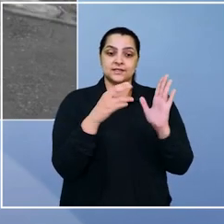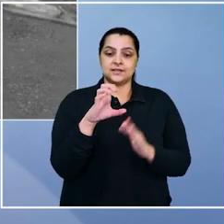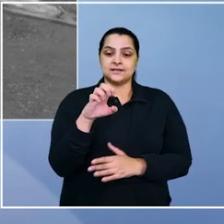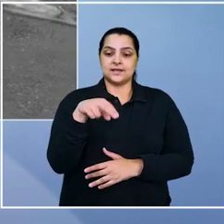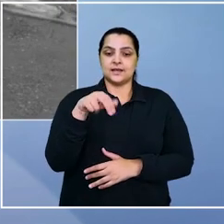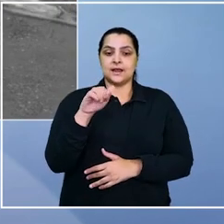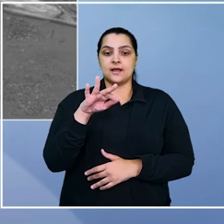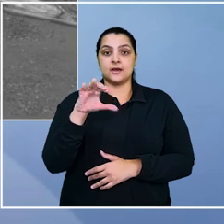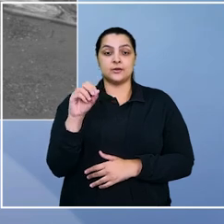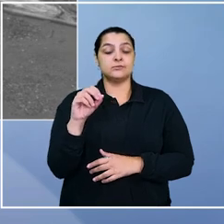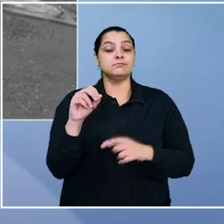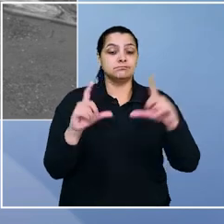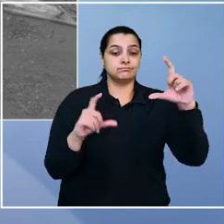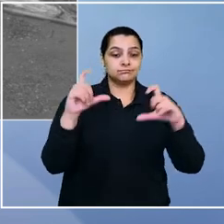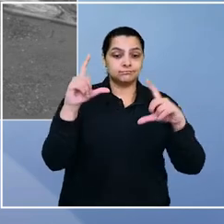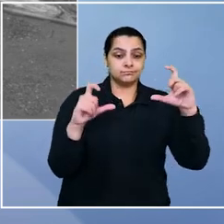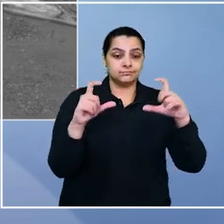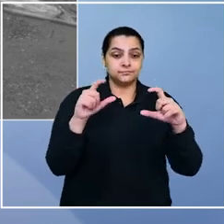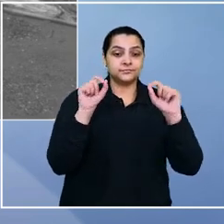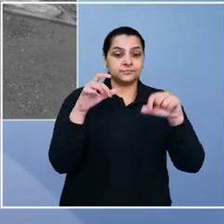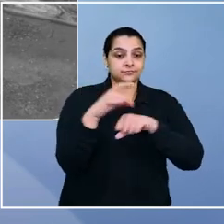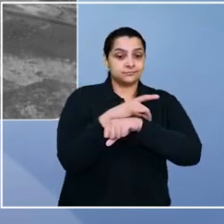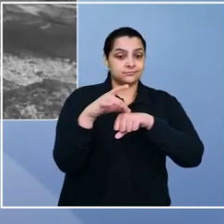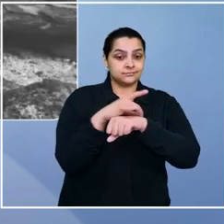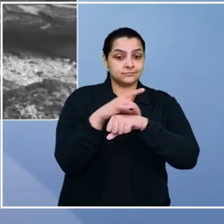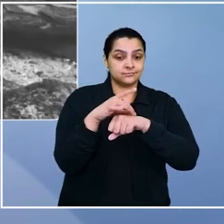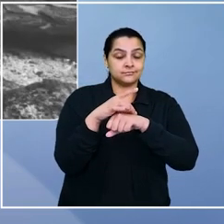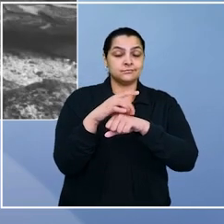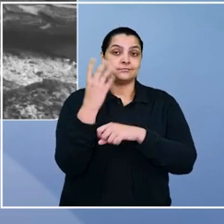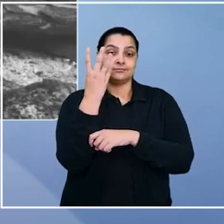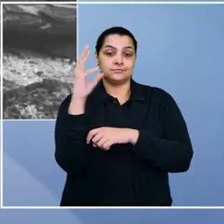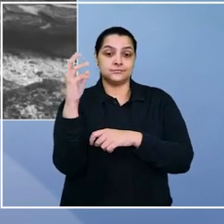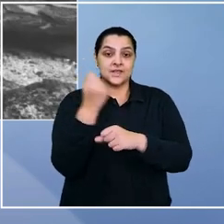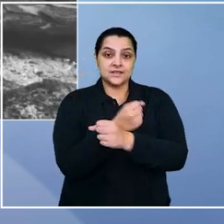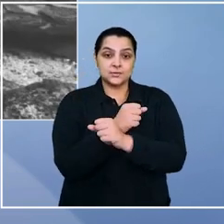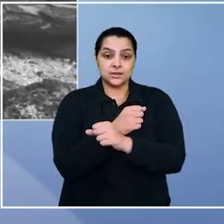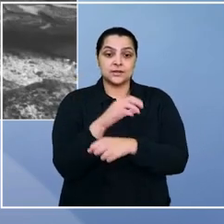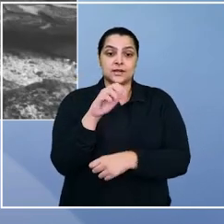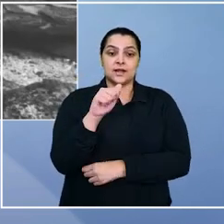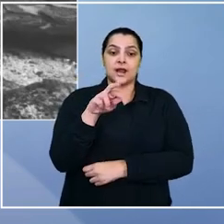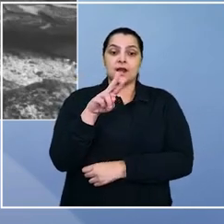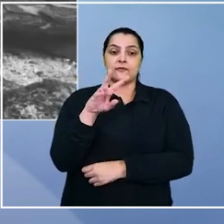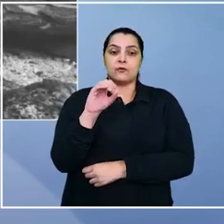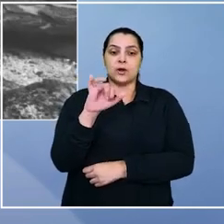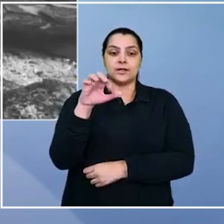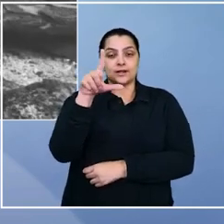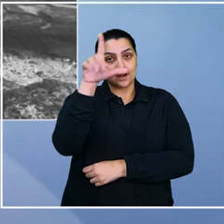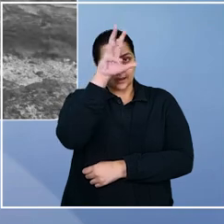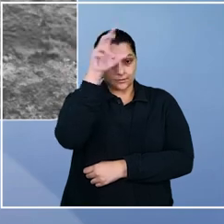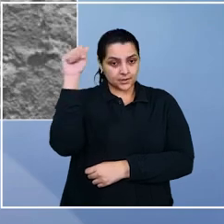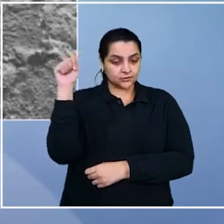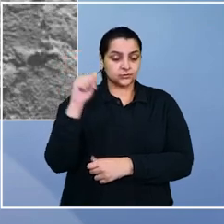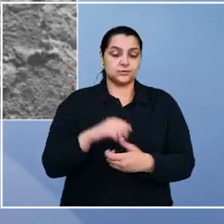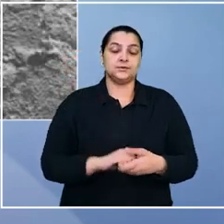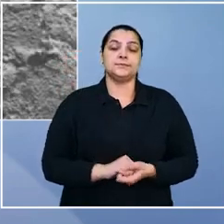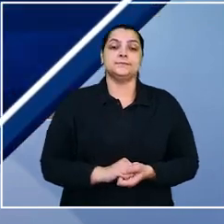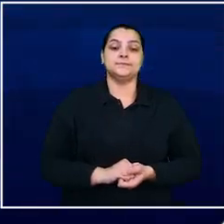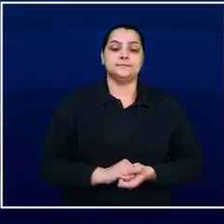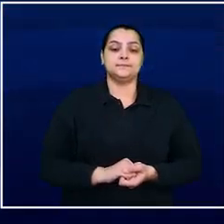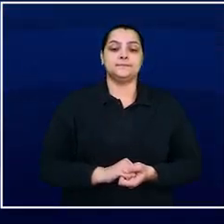Cenarium, venceu com as imagens de reféns do carvão, exploração de trabalhadores em carvorias na Amazônia.